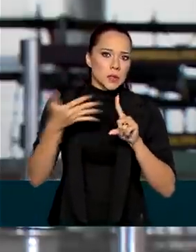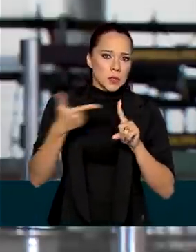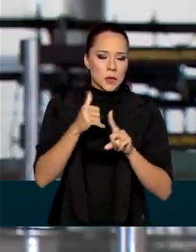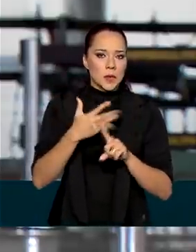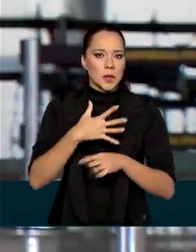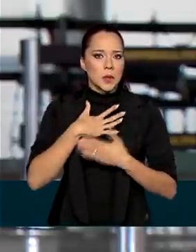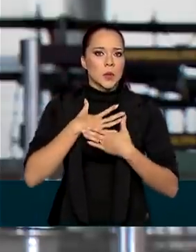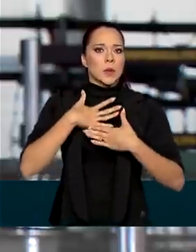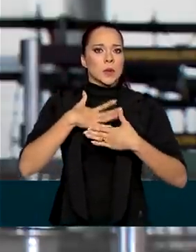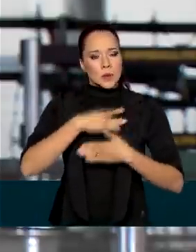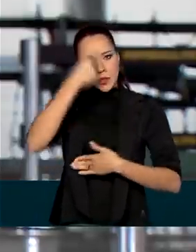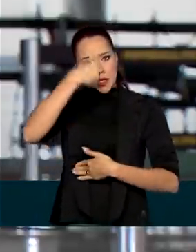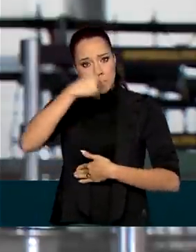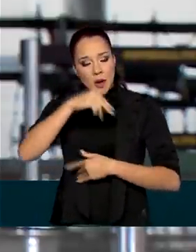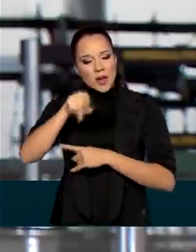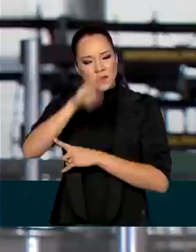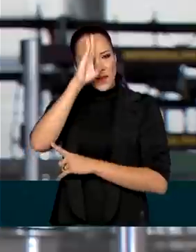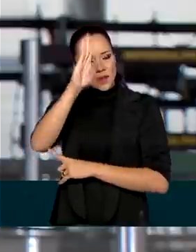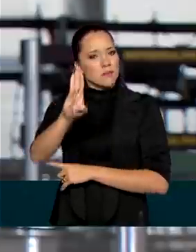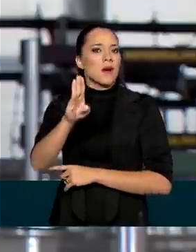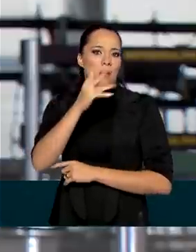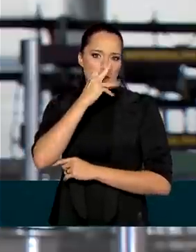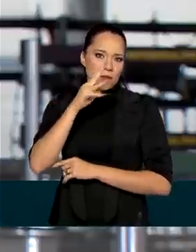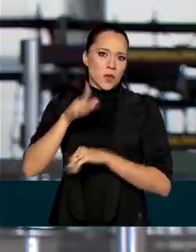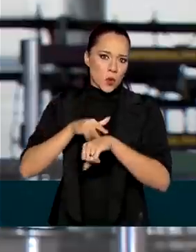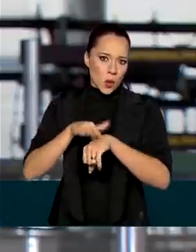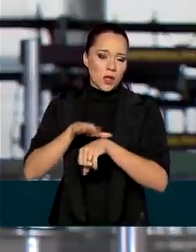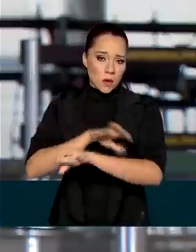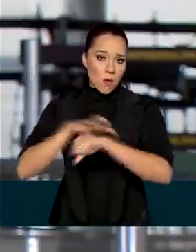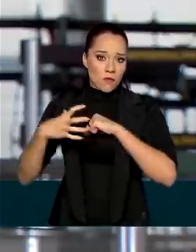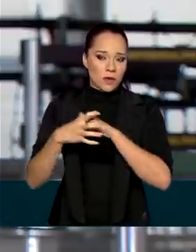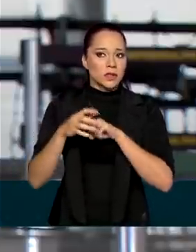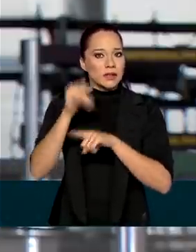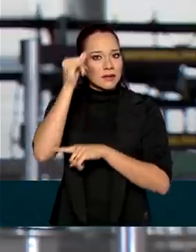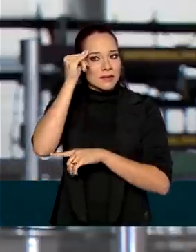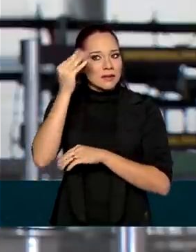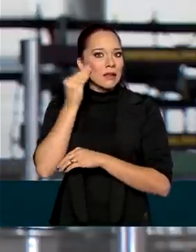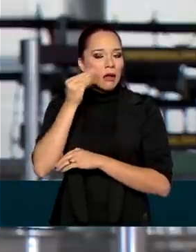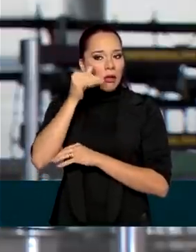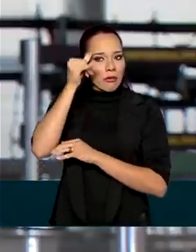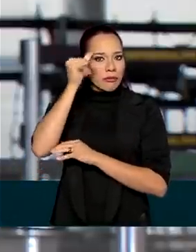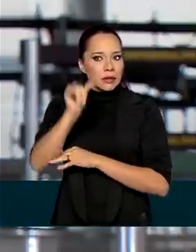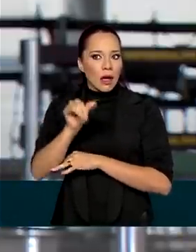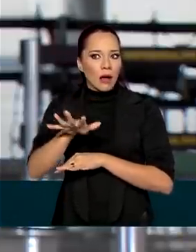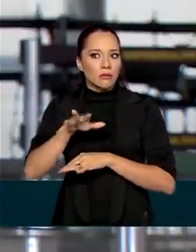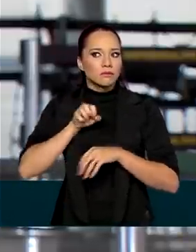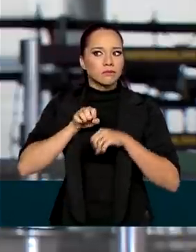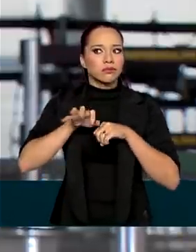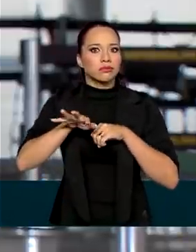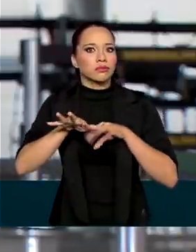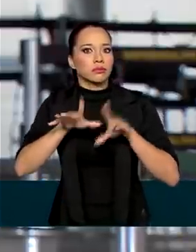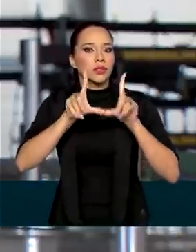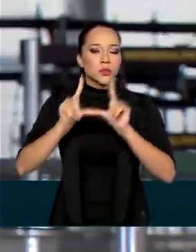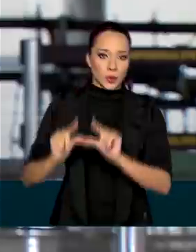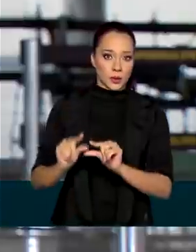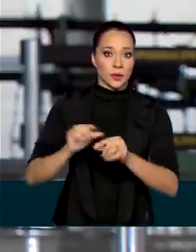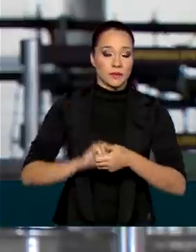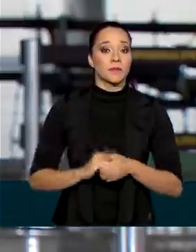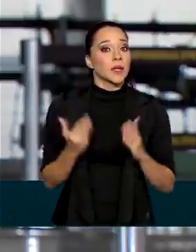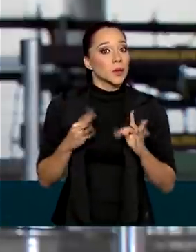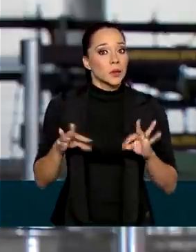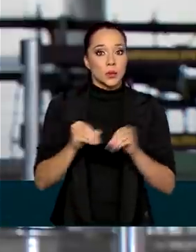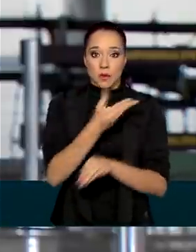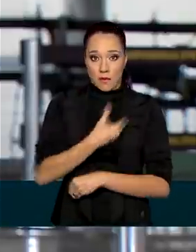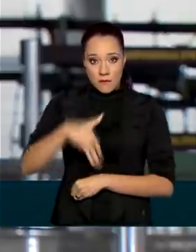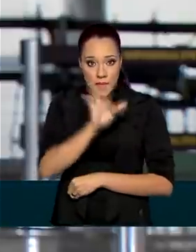a gente sabe que esse é o principal indicativo da doença e, com isso, tentar conter a transmissão do novo coronavírus. Então, ao todo, o